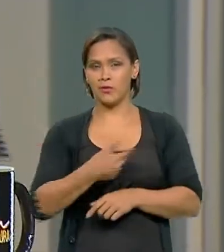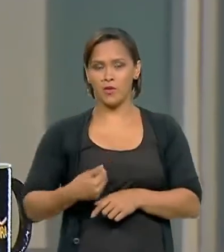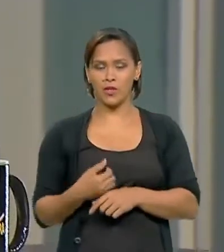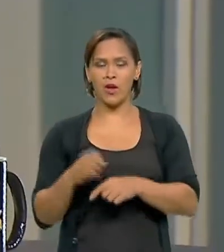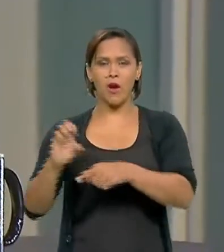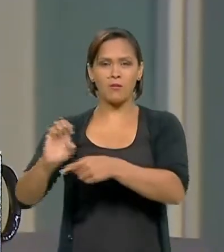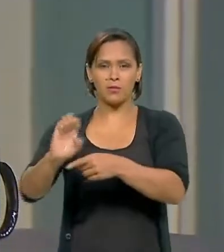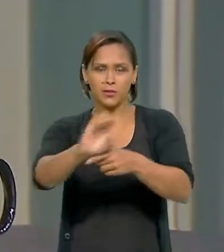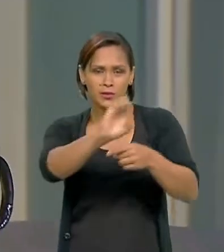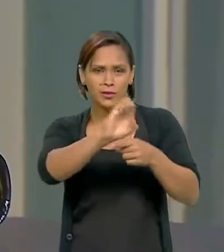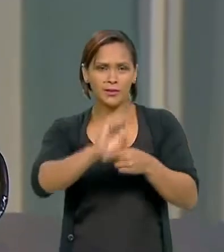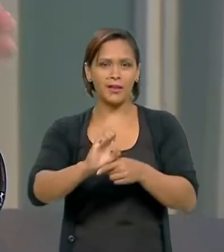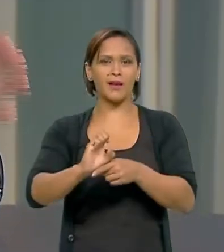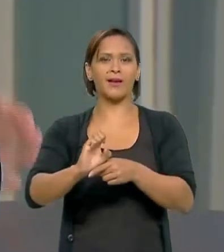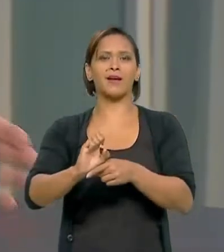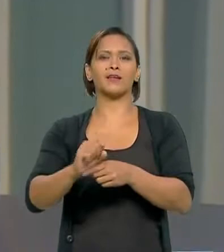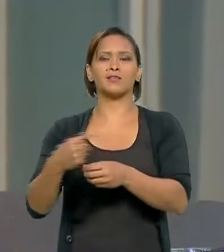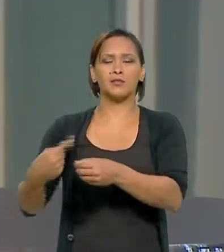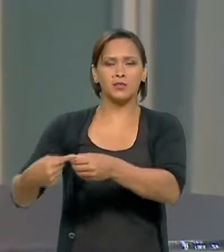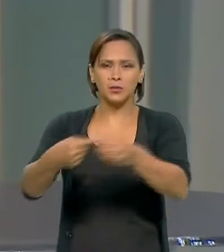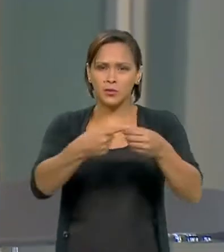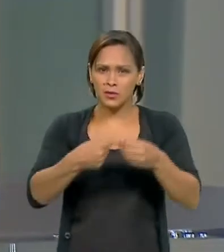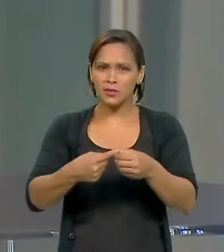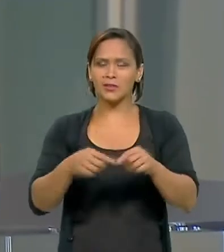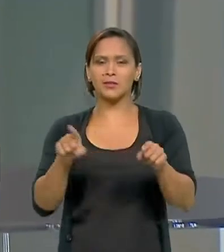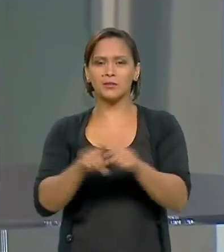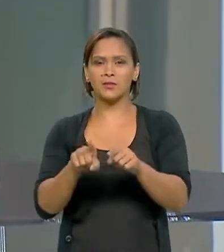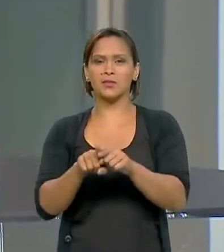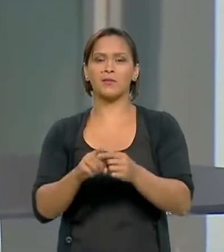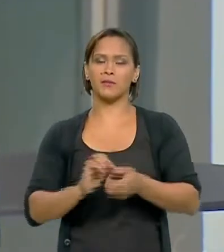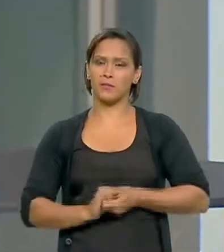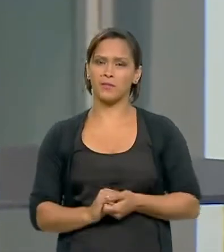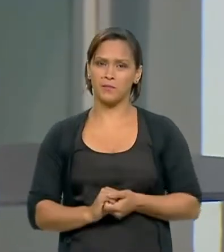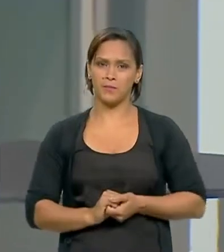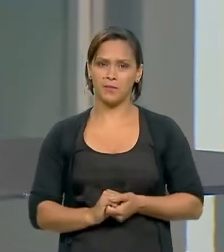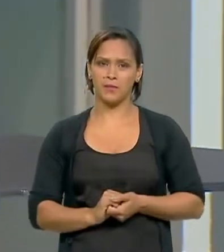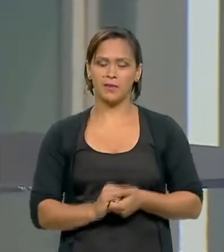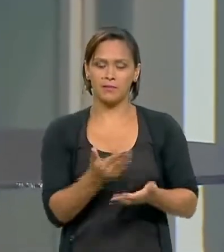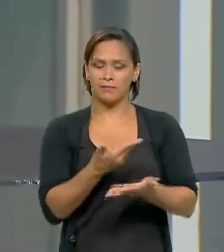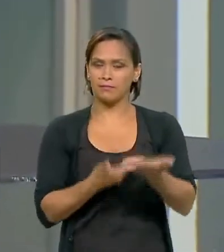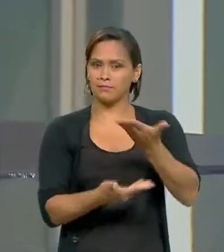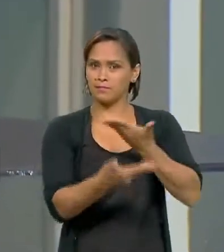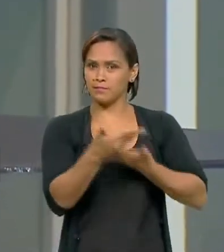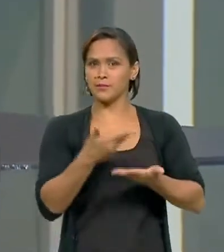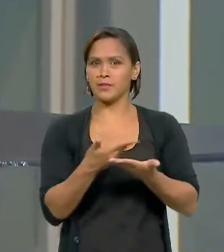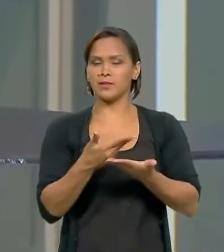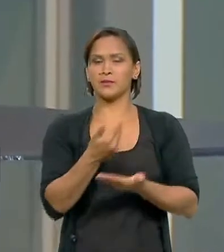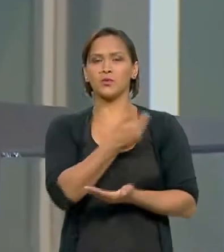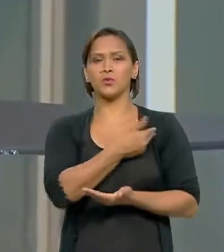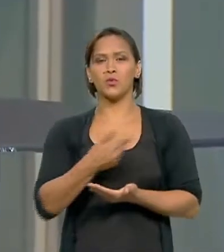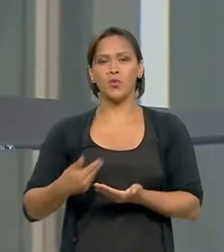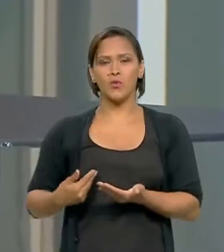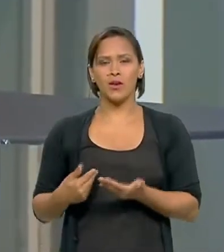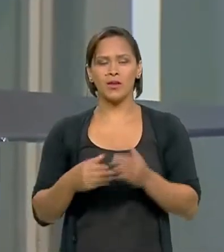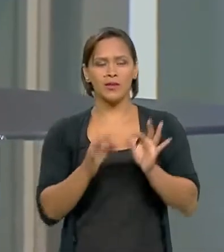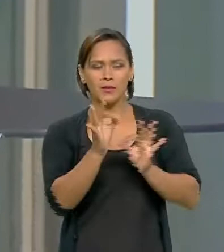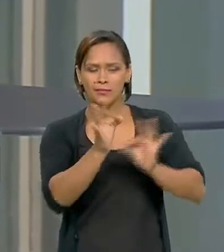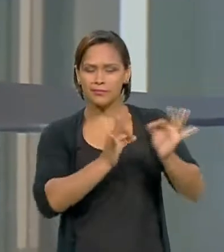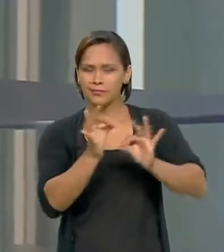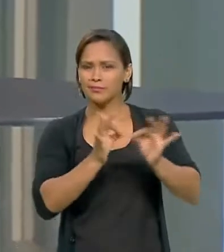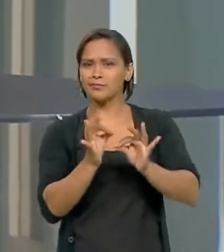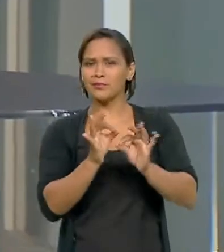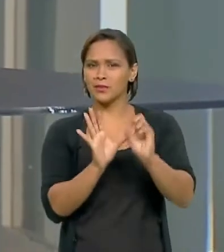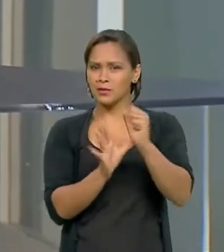municípios se considerarmos as guardas municipais. Então a participação do governo no tratamento da segurança pública